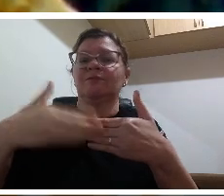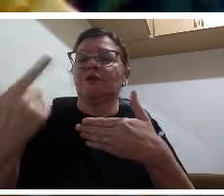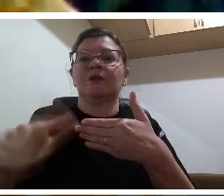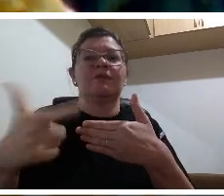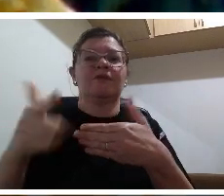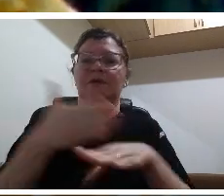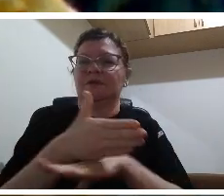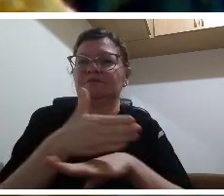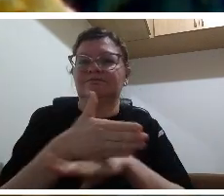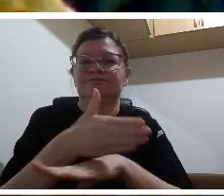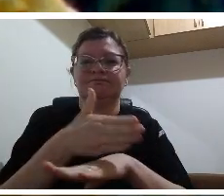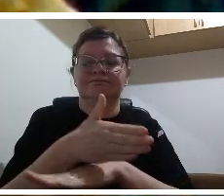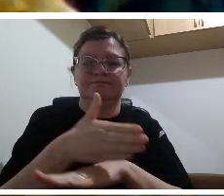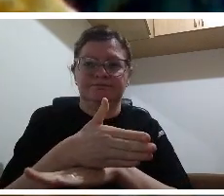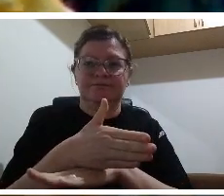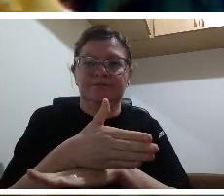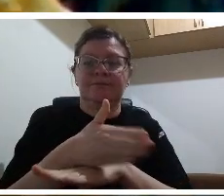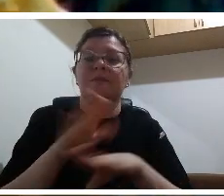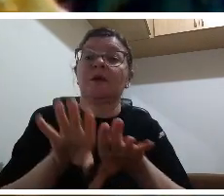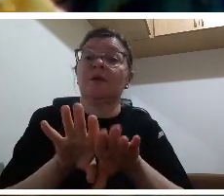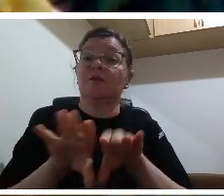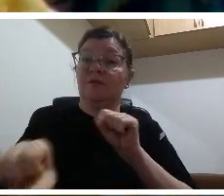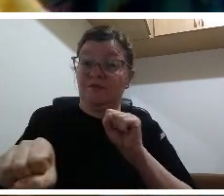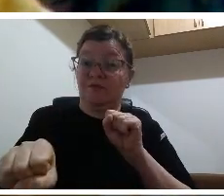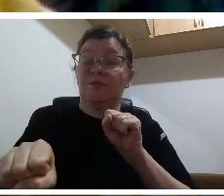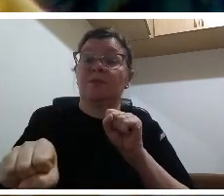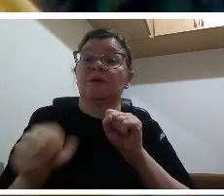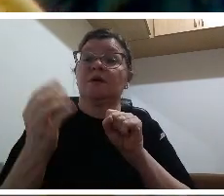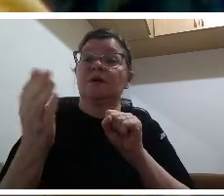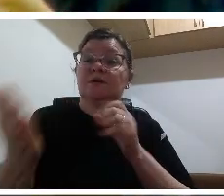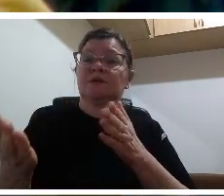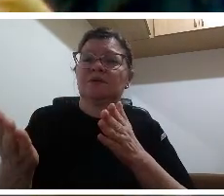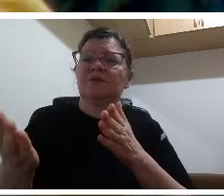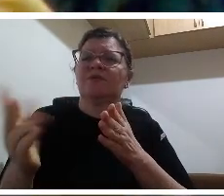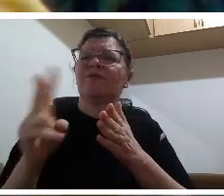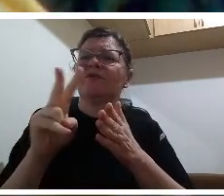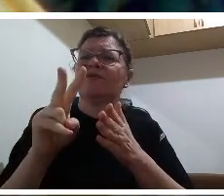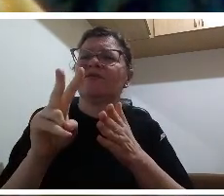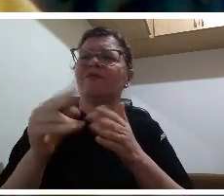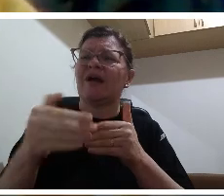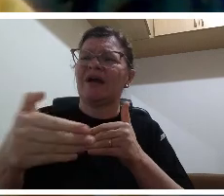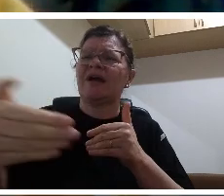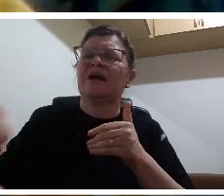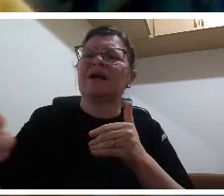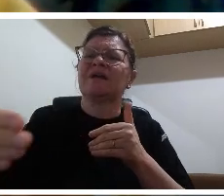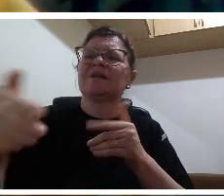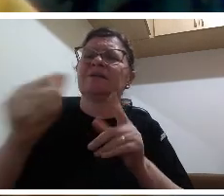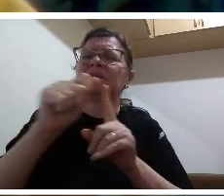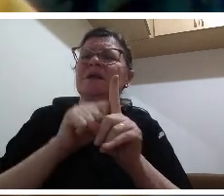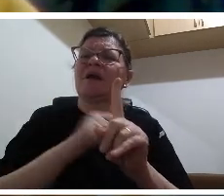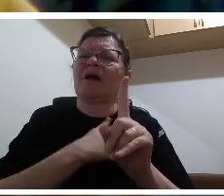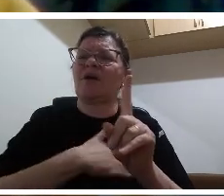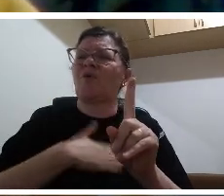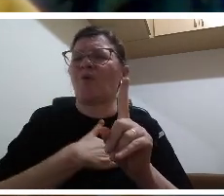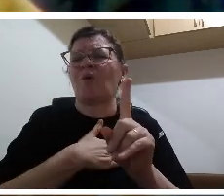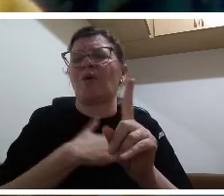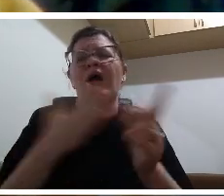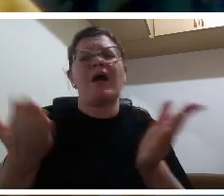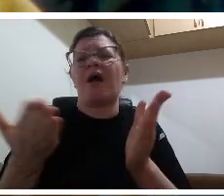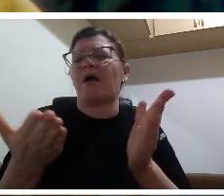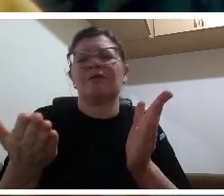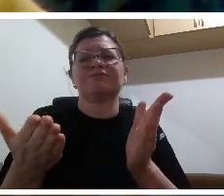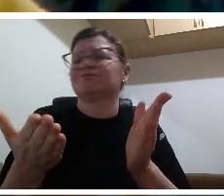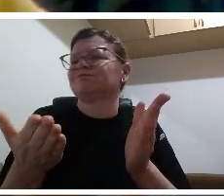para essa semana que antecede justamente por conta do período de pandemia para dar subsídio e suporte